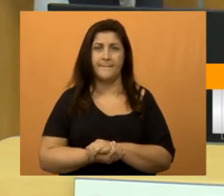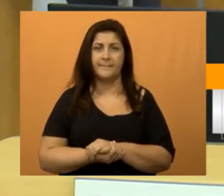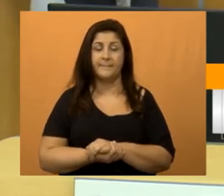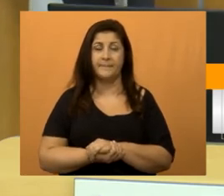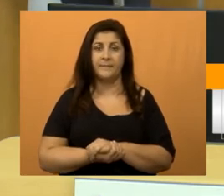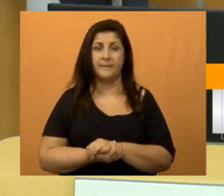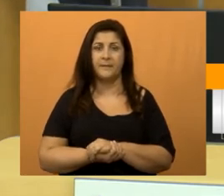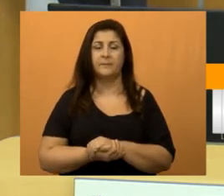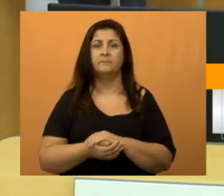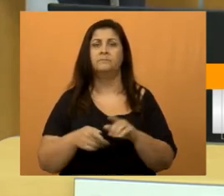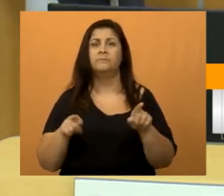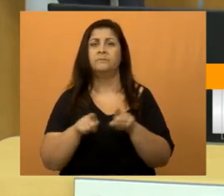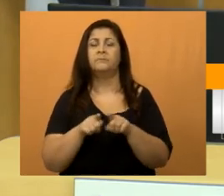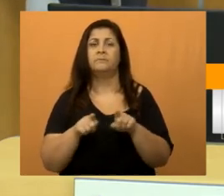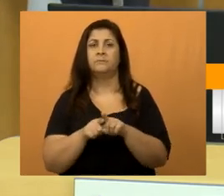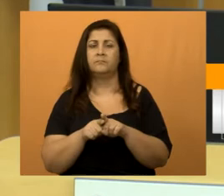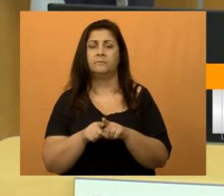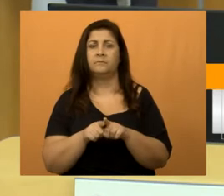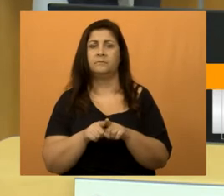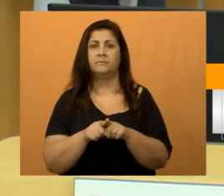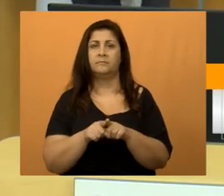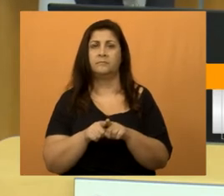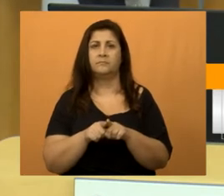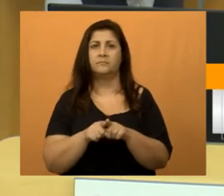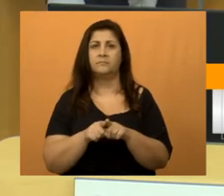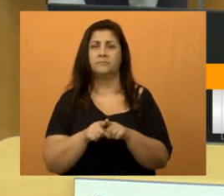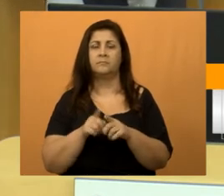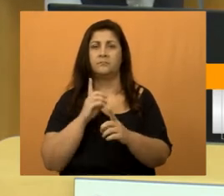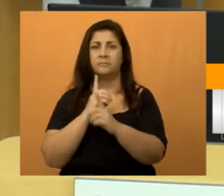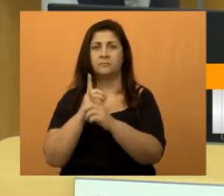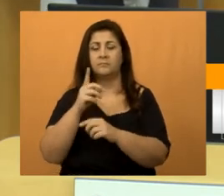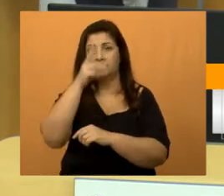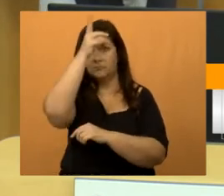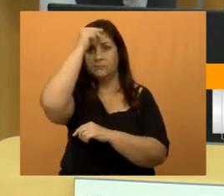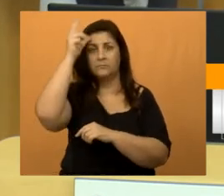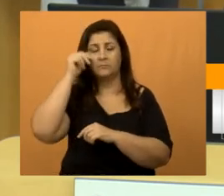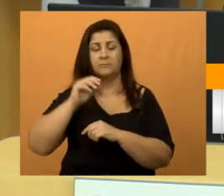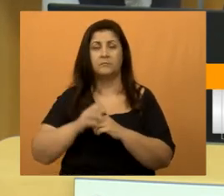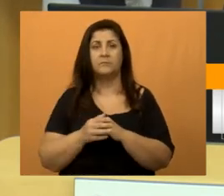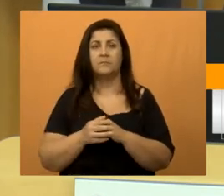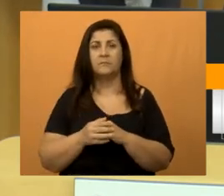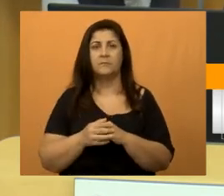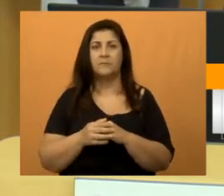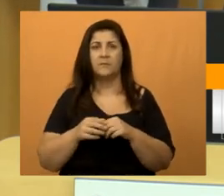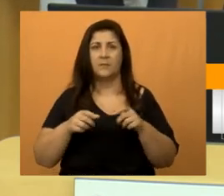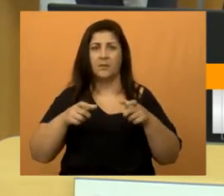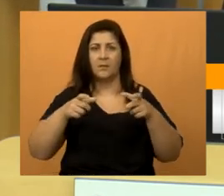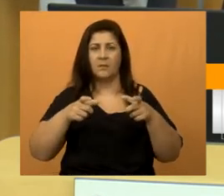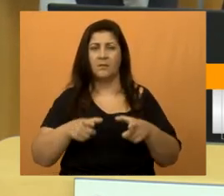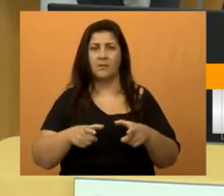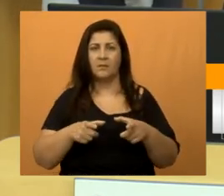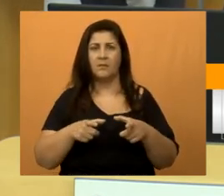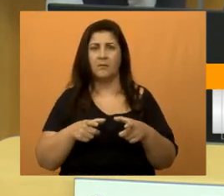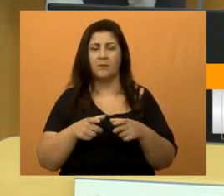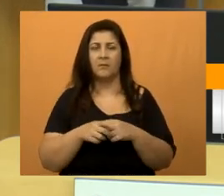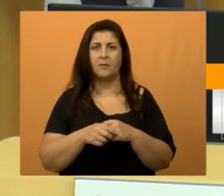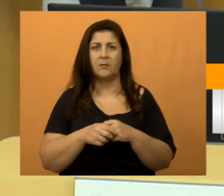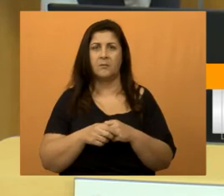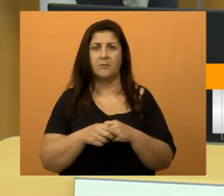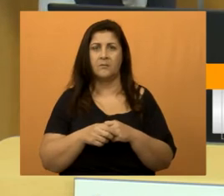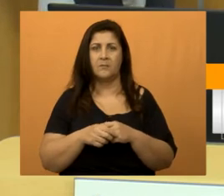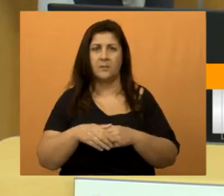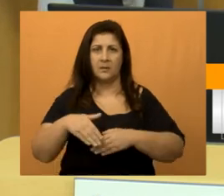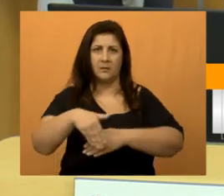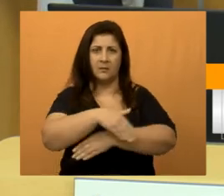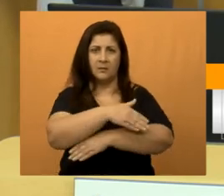Estive com o prefeito Isaías Santana no loteamento do Zé Gordo, a Almeida